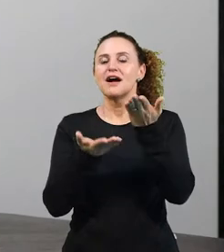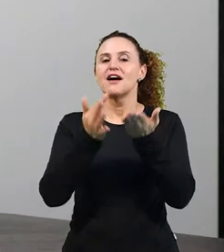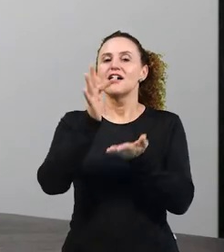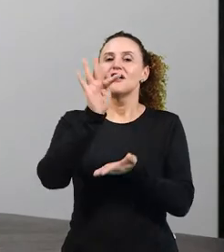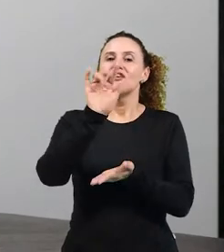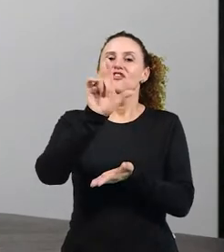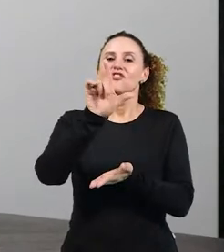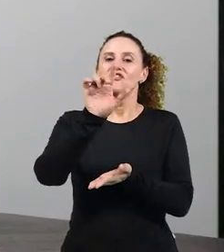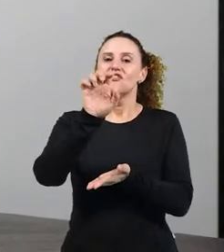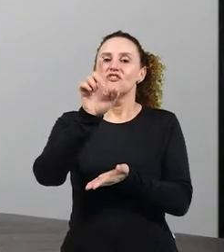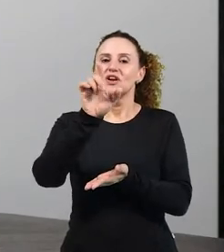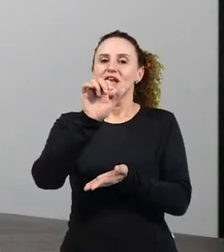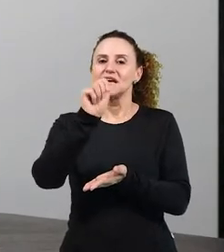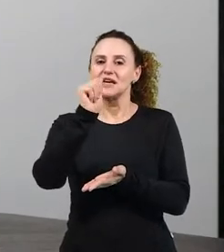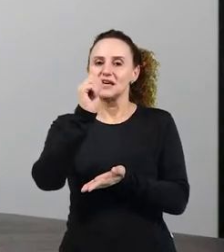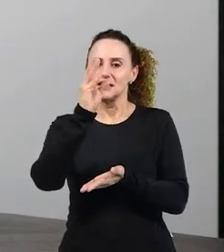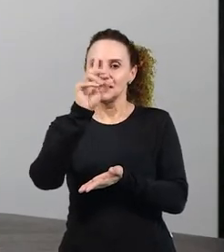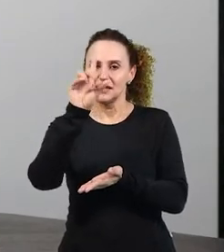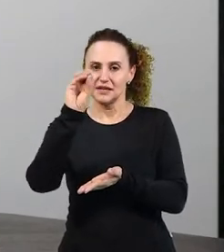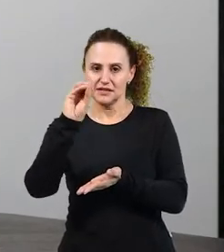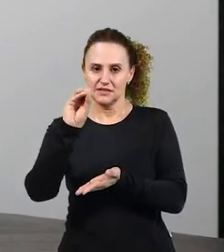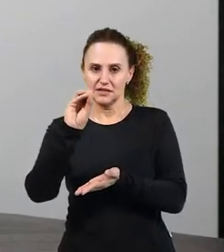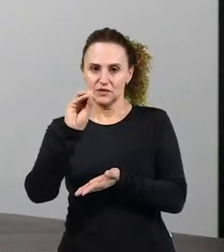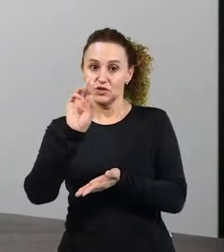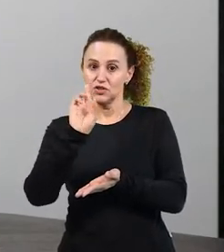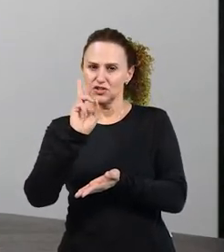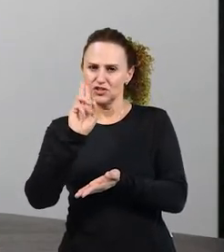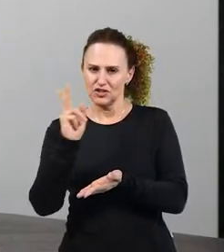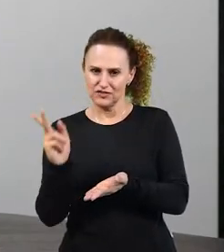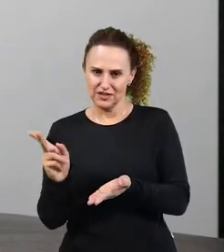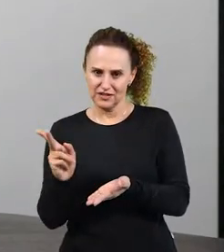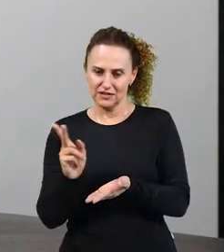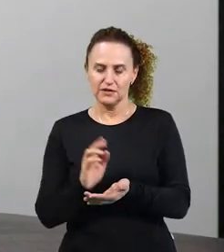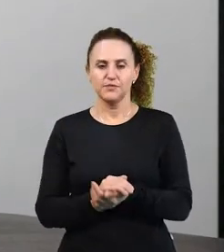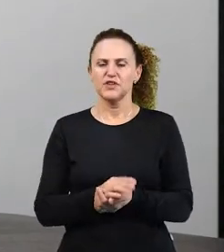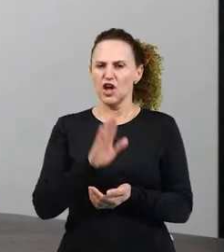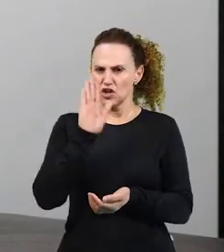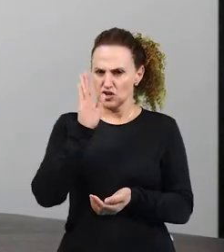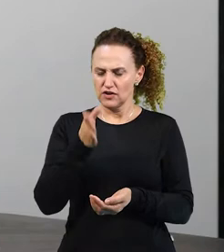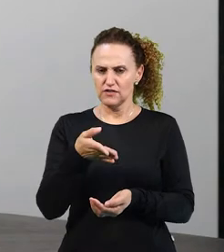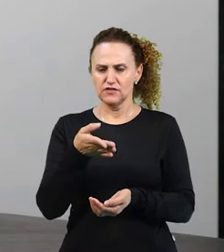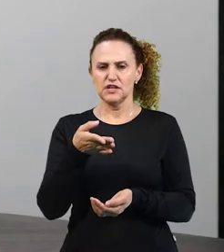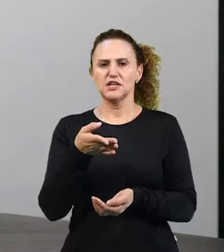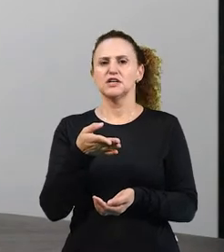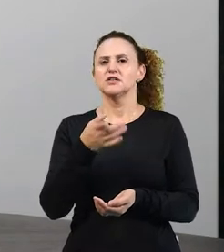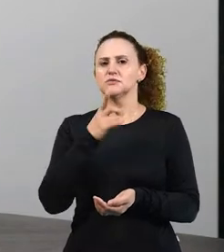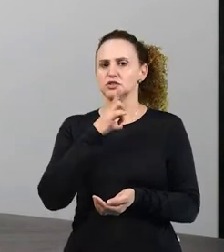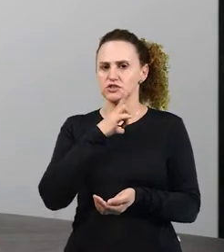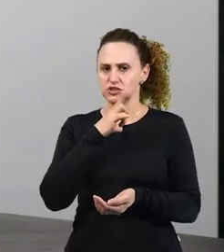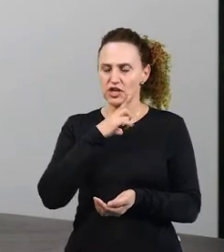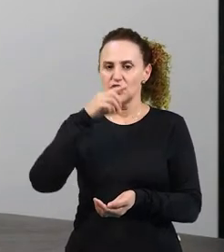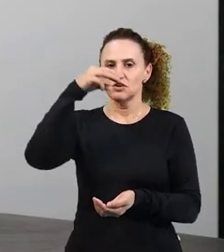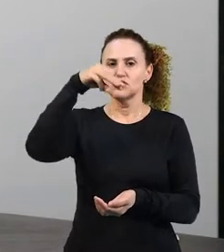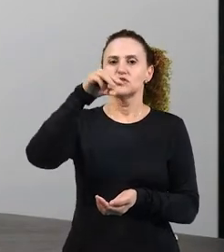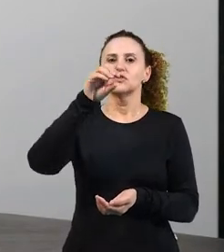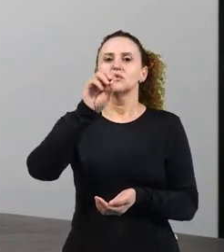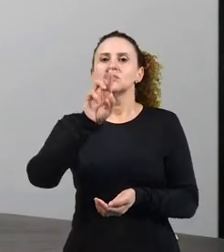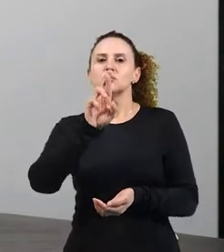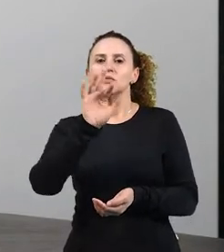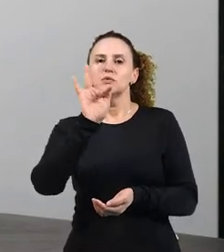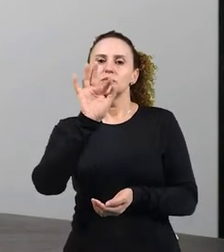diferente, que nós já vimos os morfemas flexionais